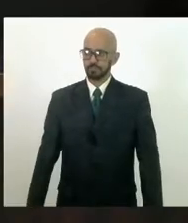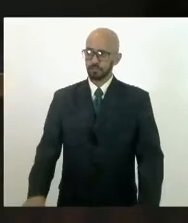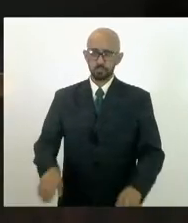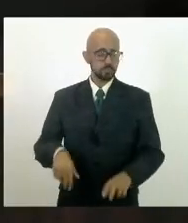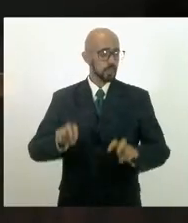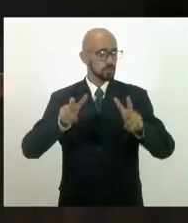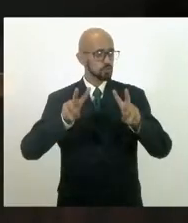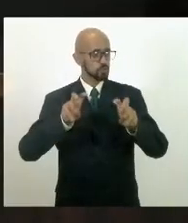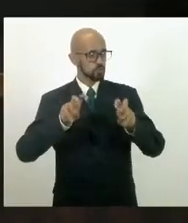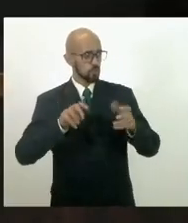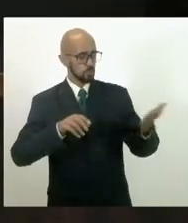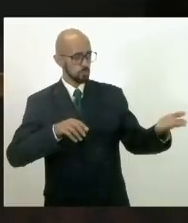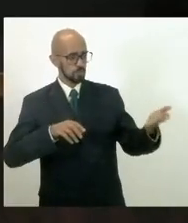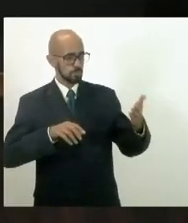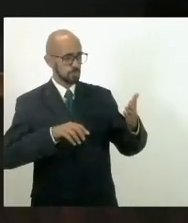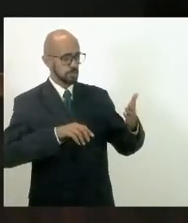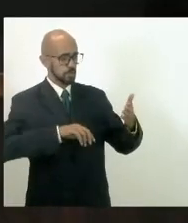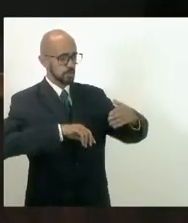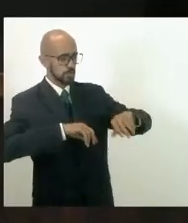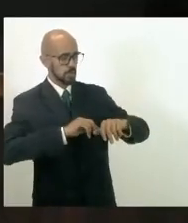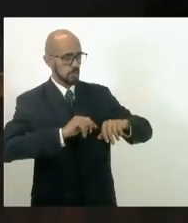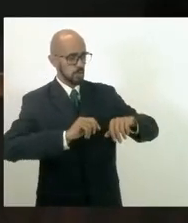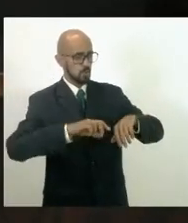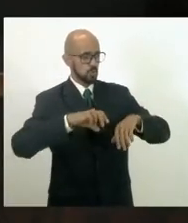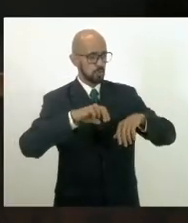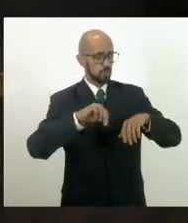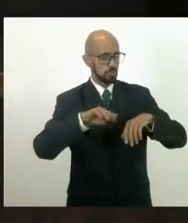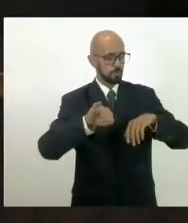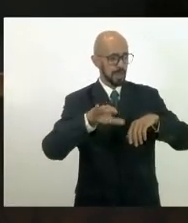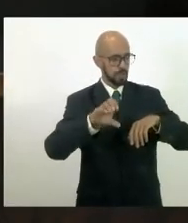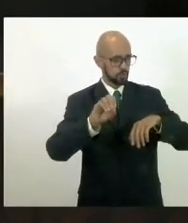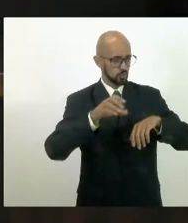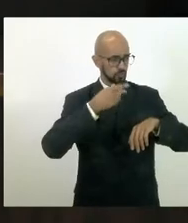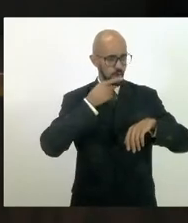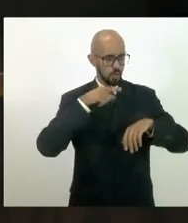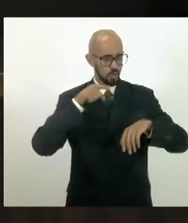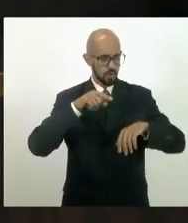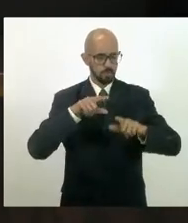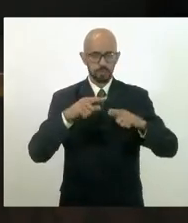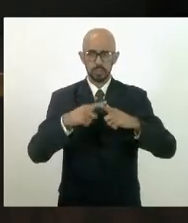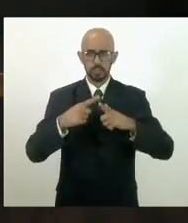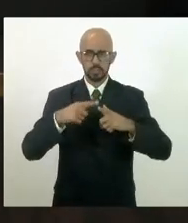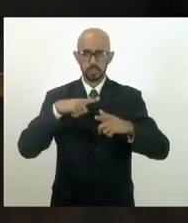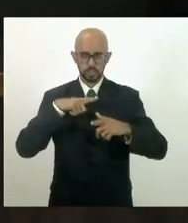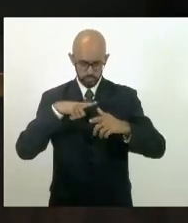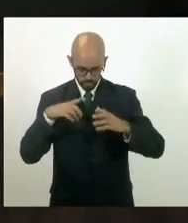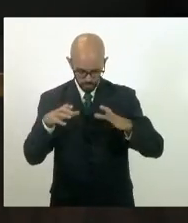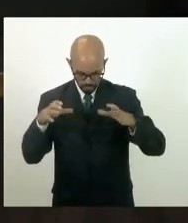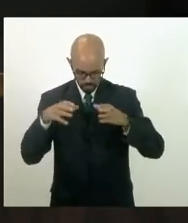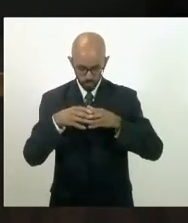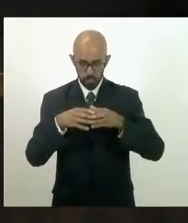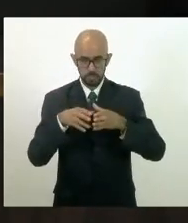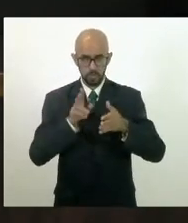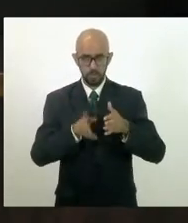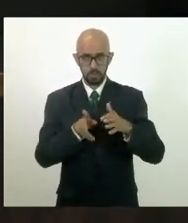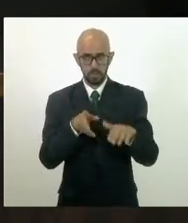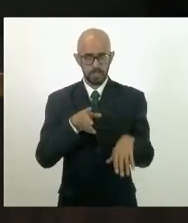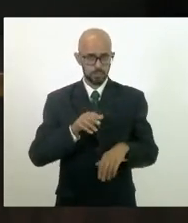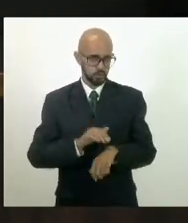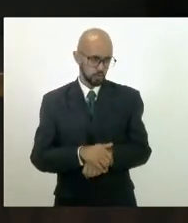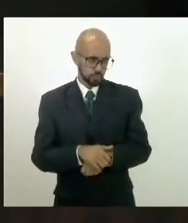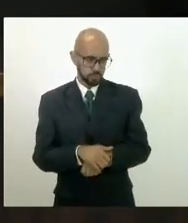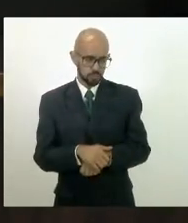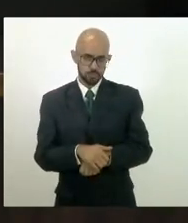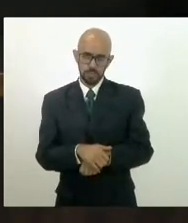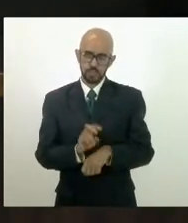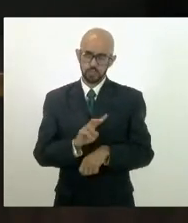essa colocação do deputado do Márcio, porque nós temos as comissões permanentes, aqui a dificuldade sempre é essa. Nós